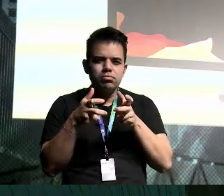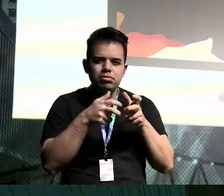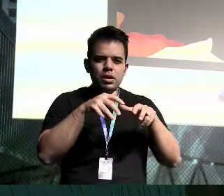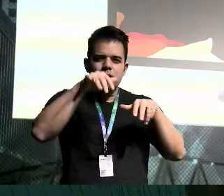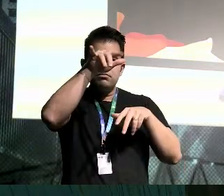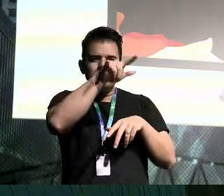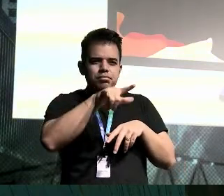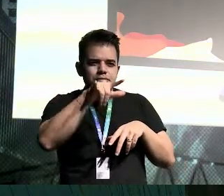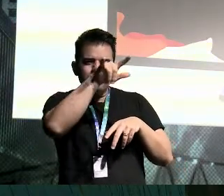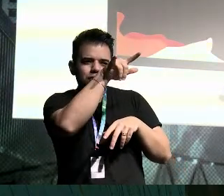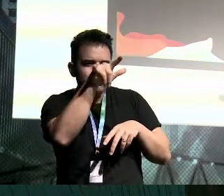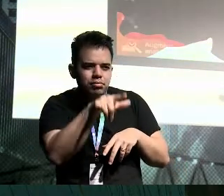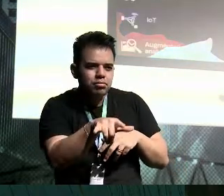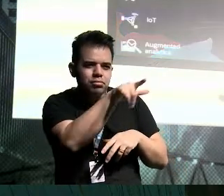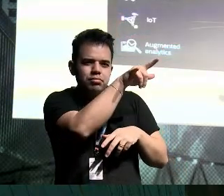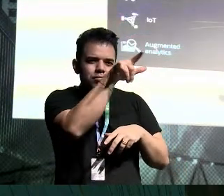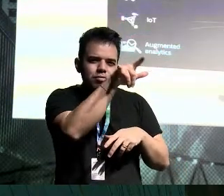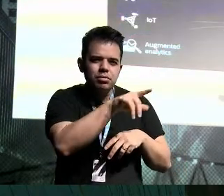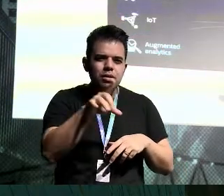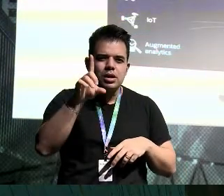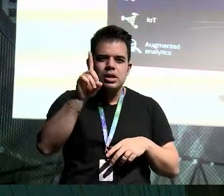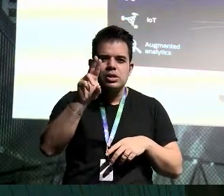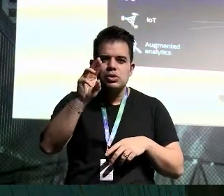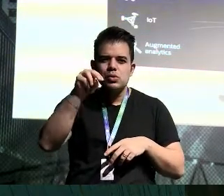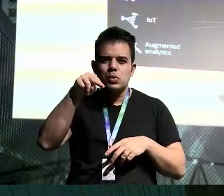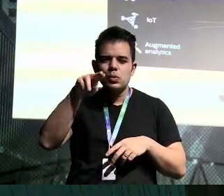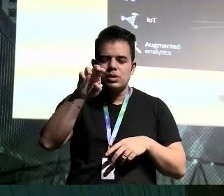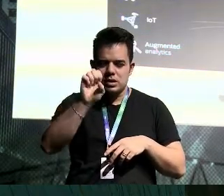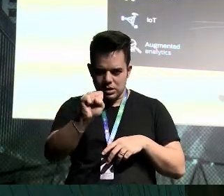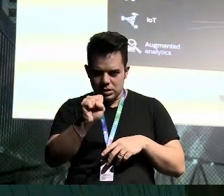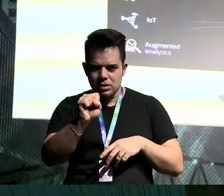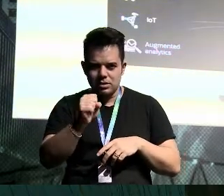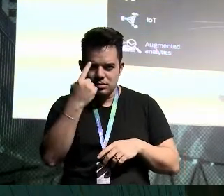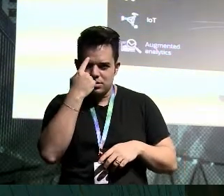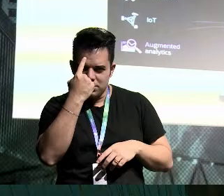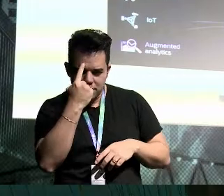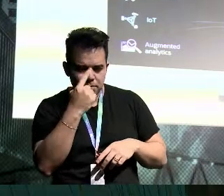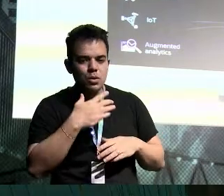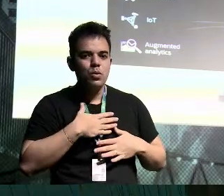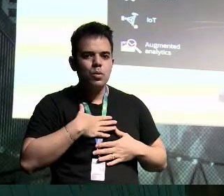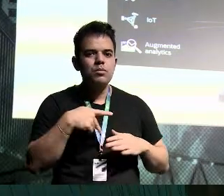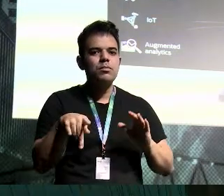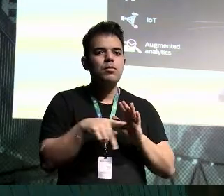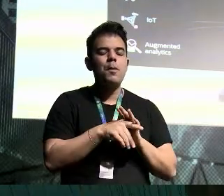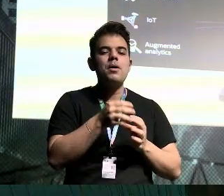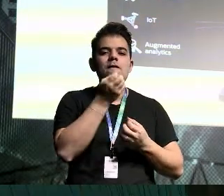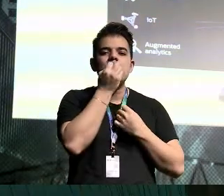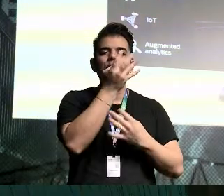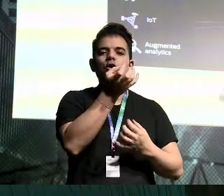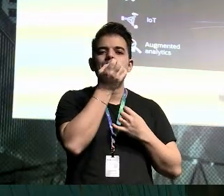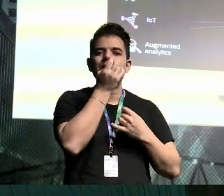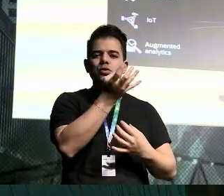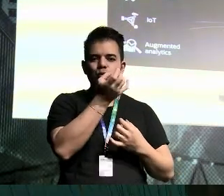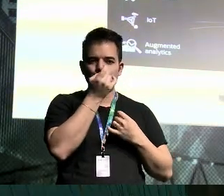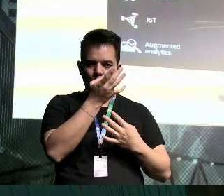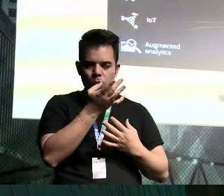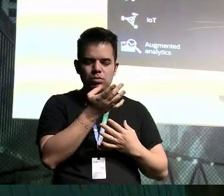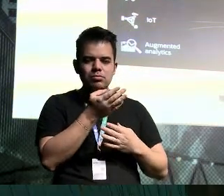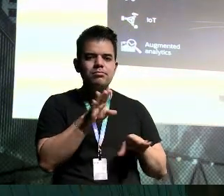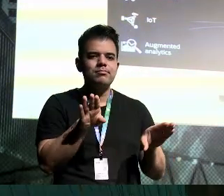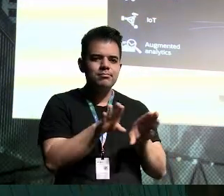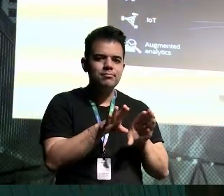drones dentro de algumas situações. Por exemplo, coleta de informações. Eu tenho ali uma,